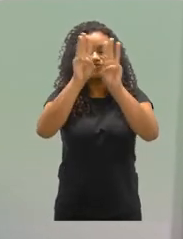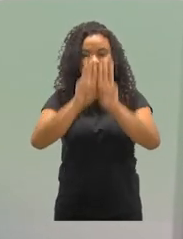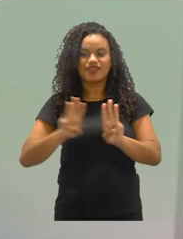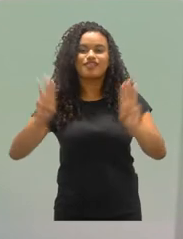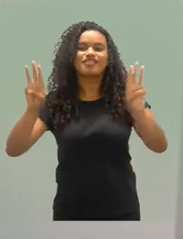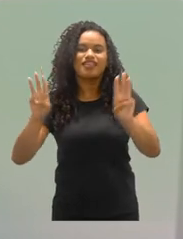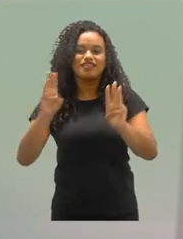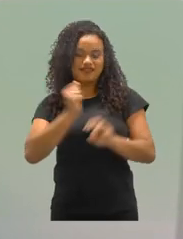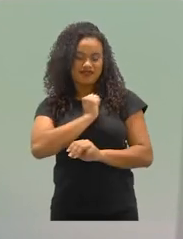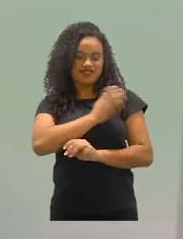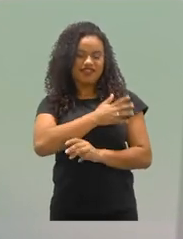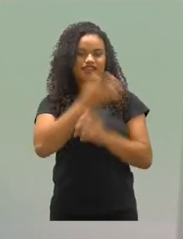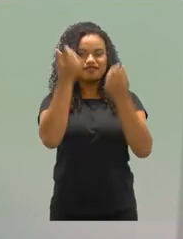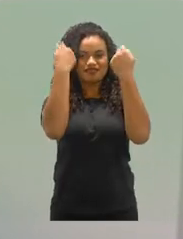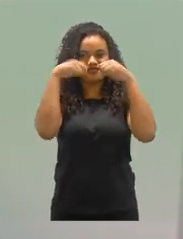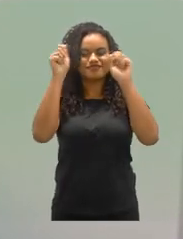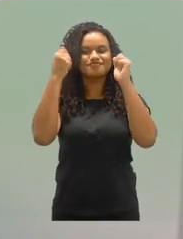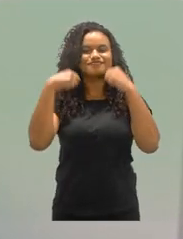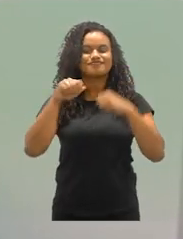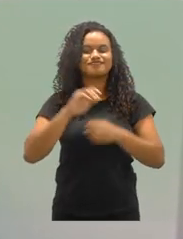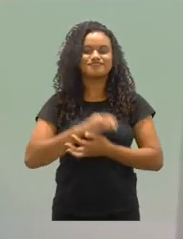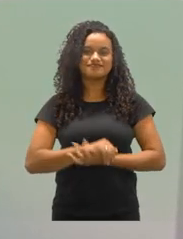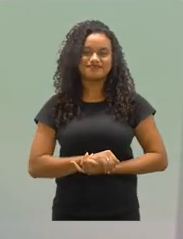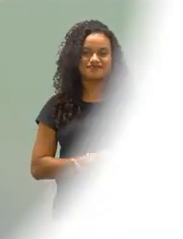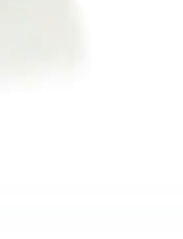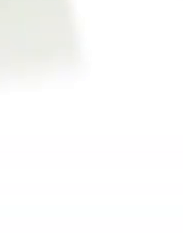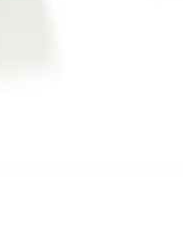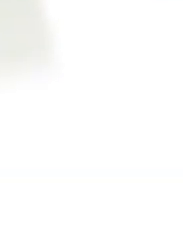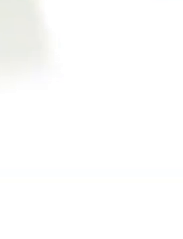interesse pode acessar o nosso site aqui do Campos Caruaru.